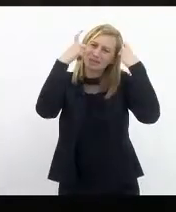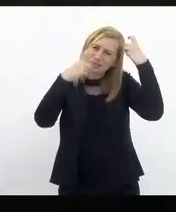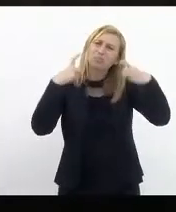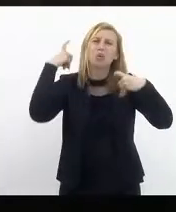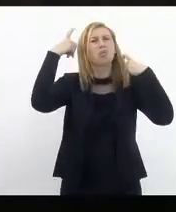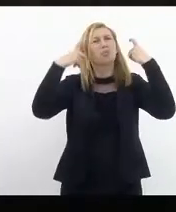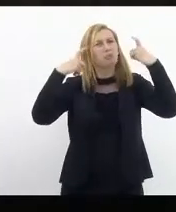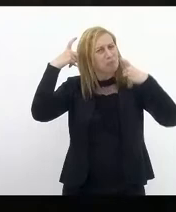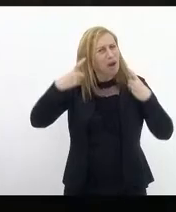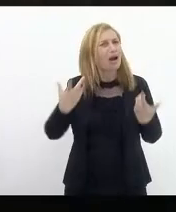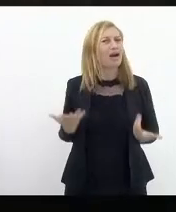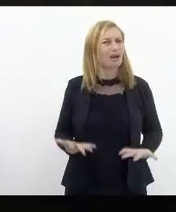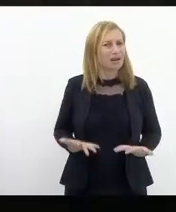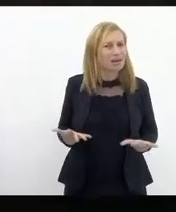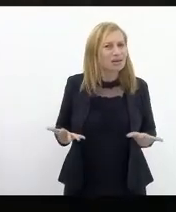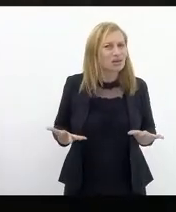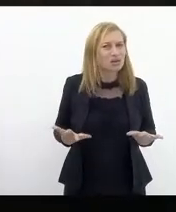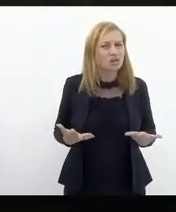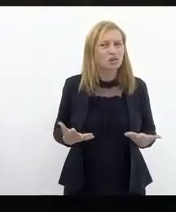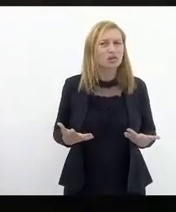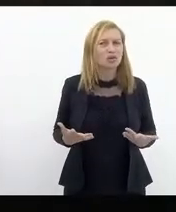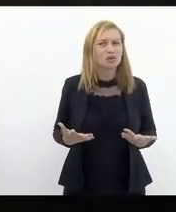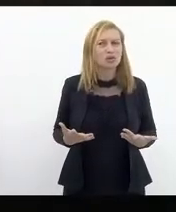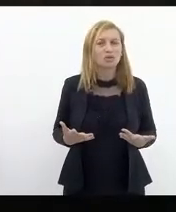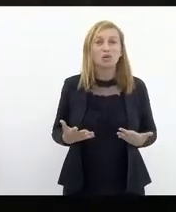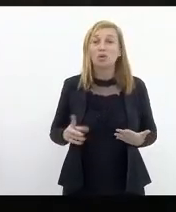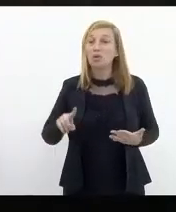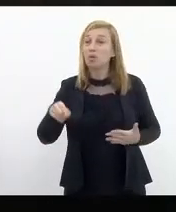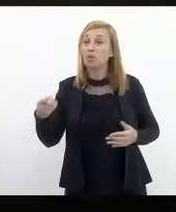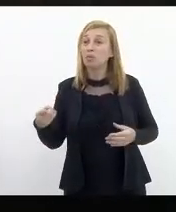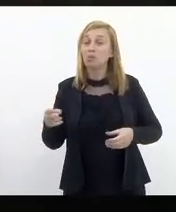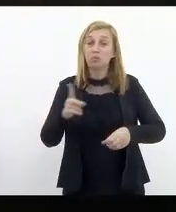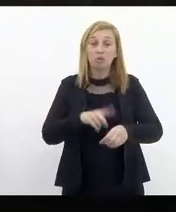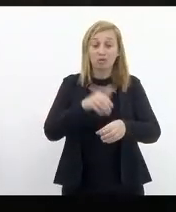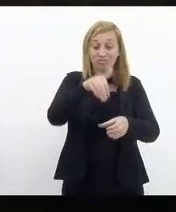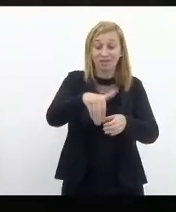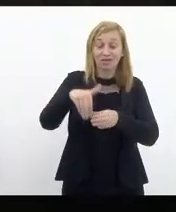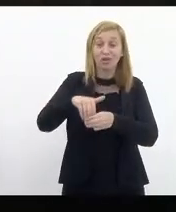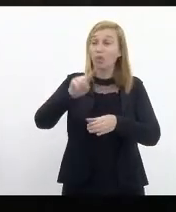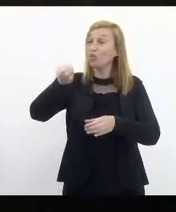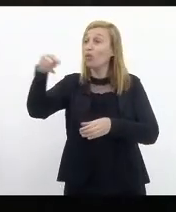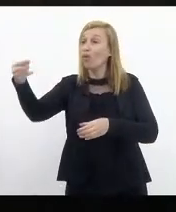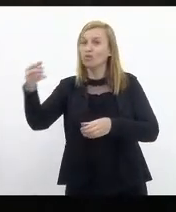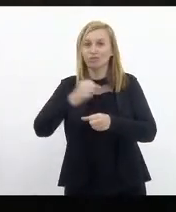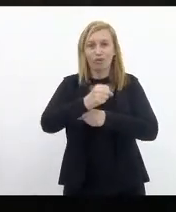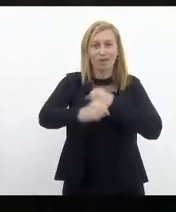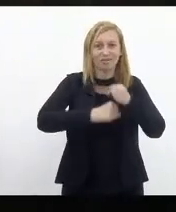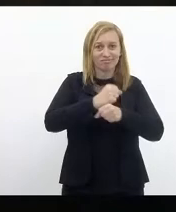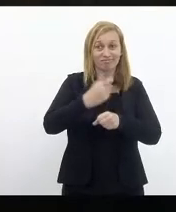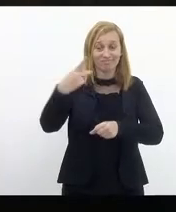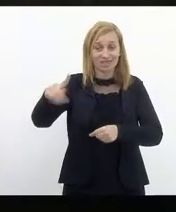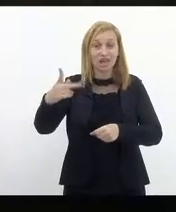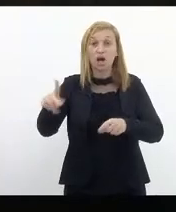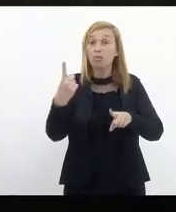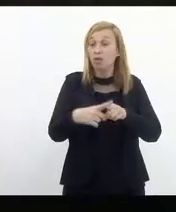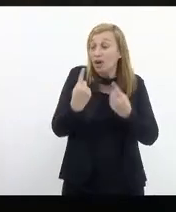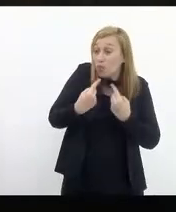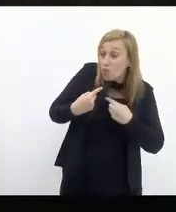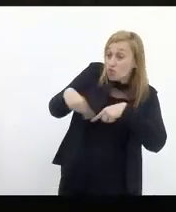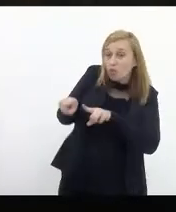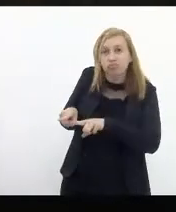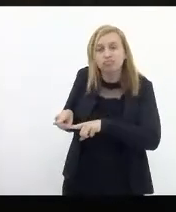com o próximo processo eleitoral dele, porque ao atacar